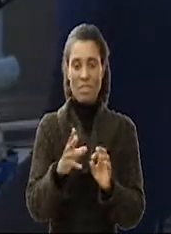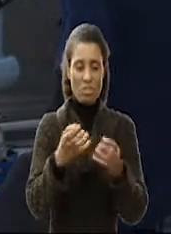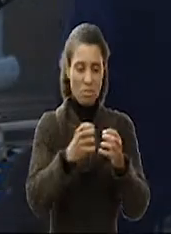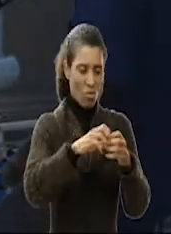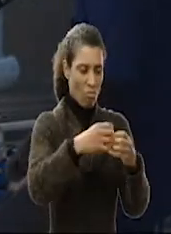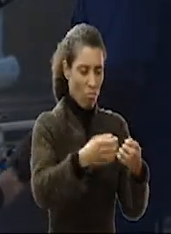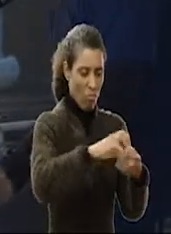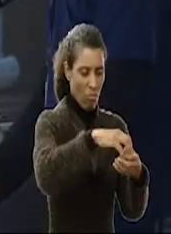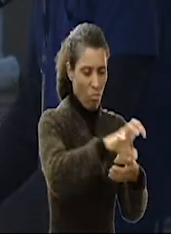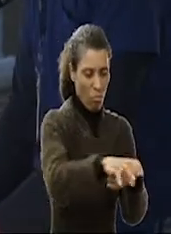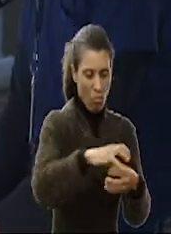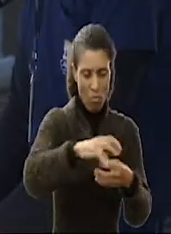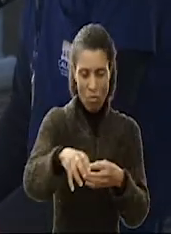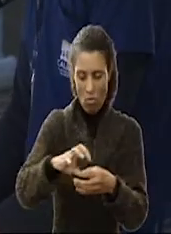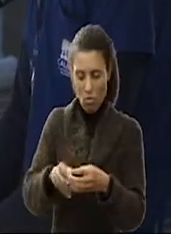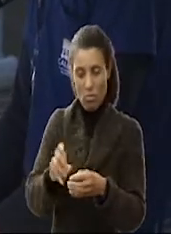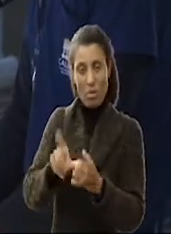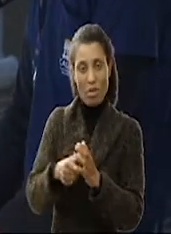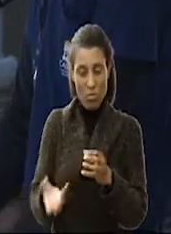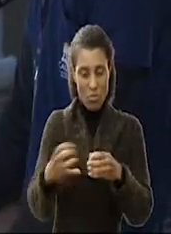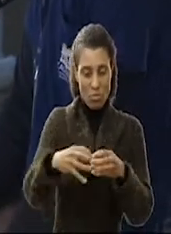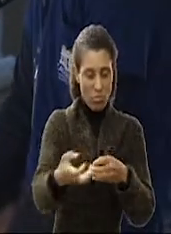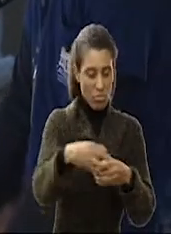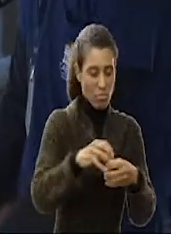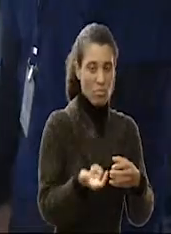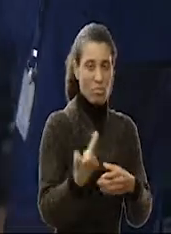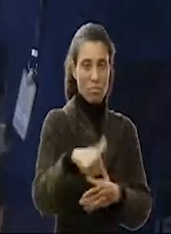A gente está só desmontando mesmo e depois vai remontar o motor.